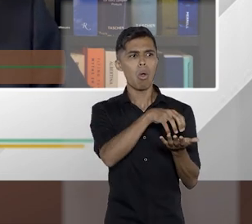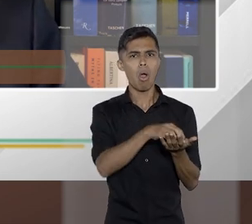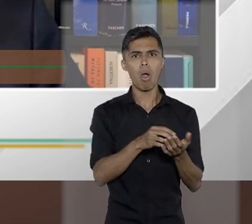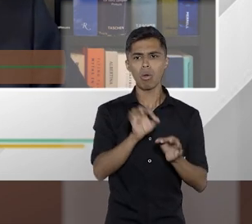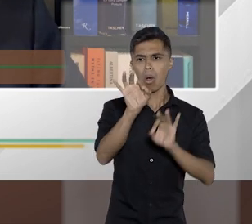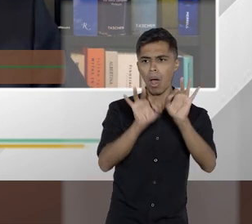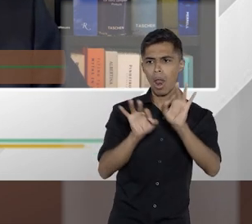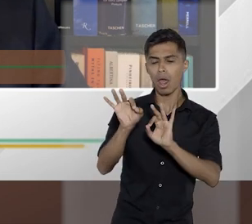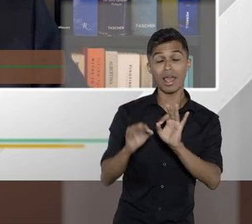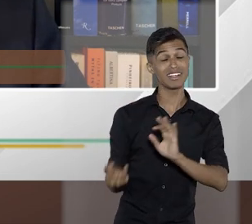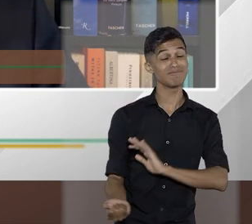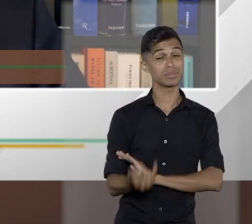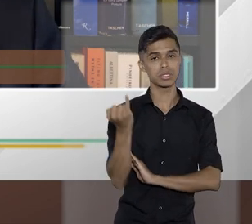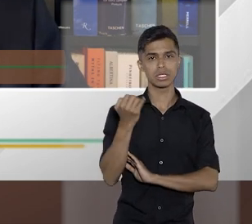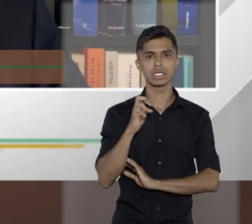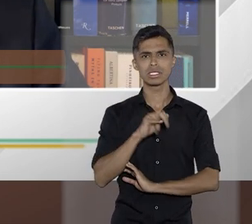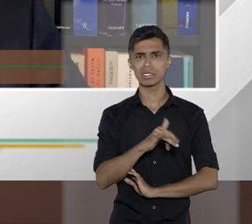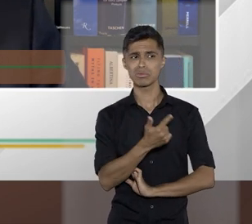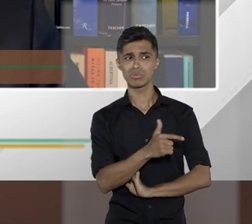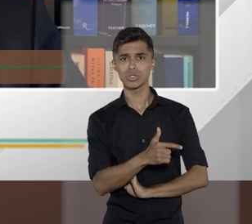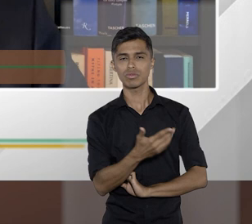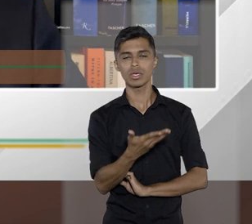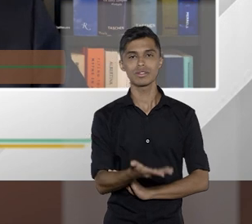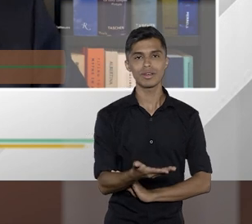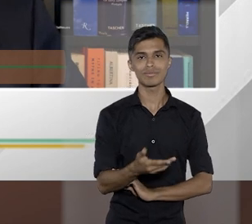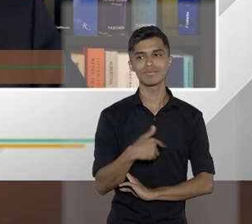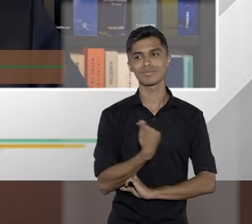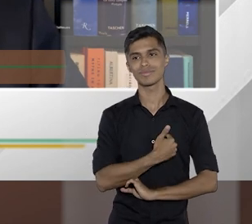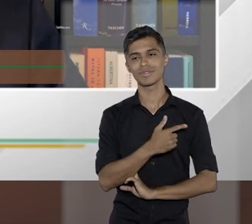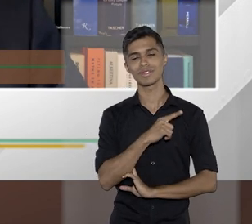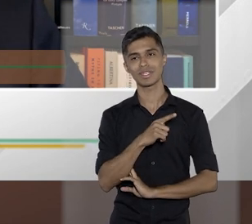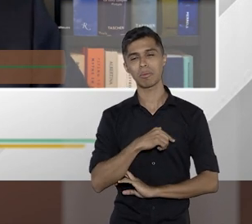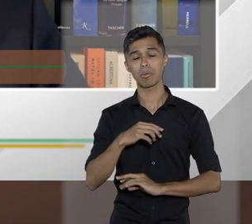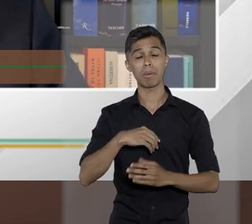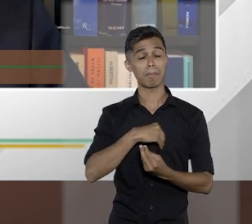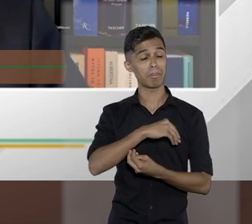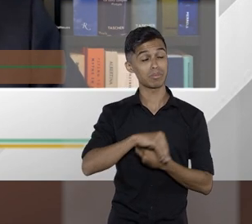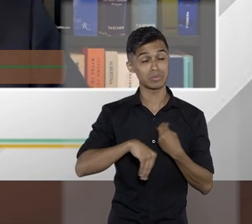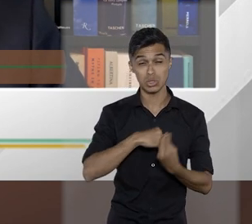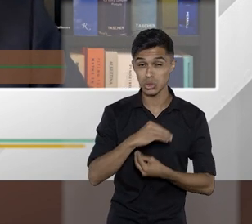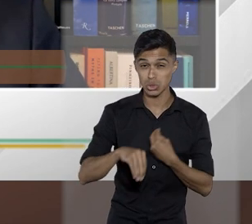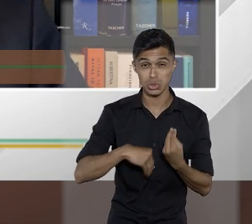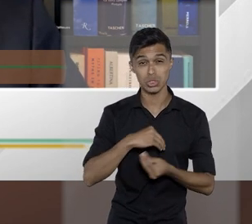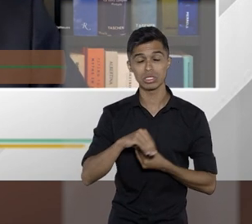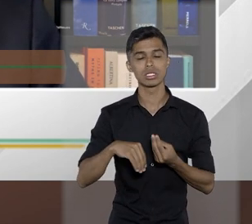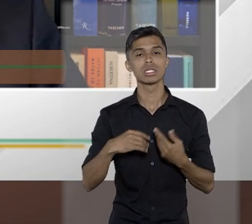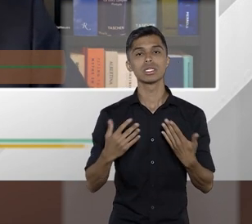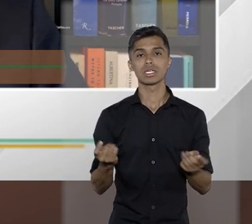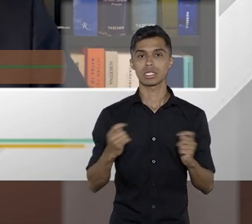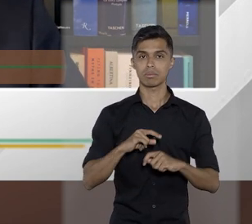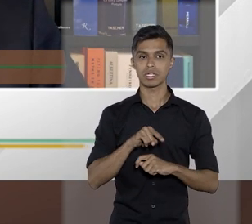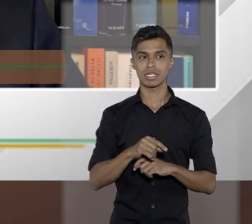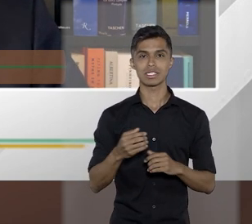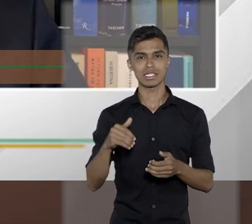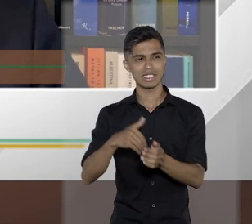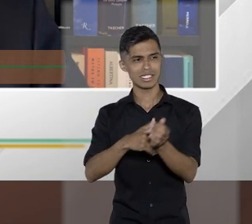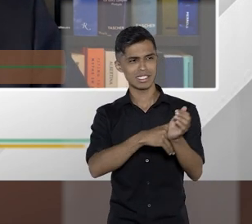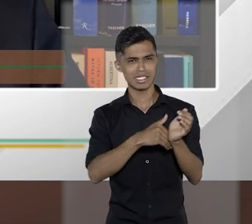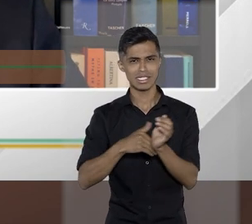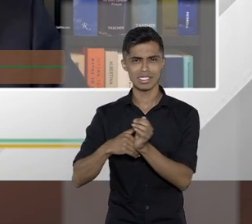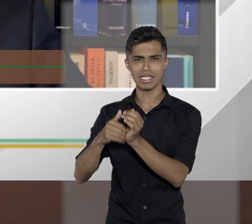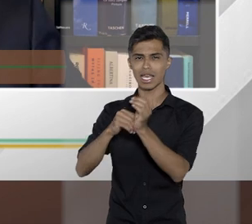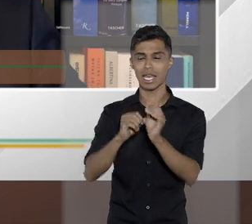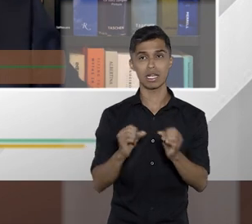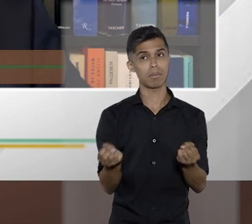municípios, é fundamental. Sem isso, a gente vai ter um caos, e essa possibilidade dessas senhas, digamos assim,